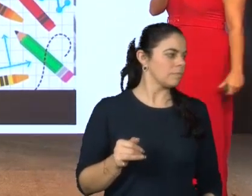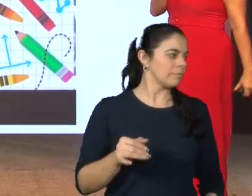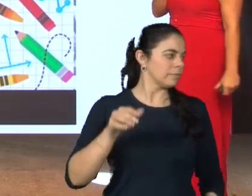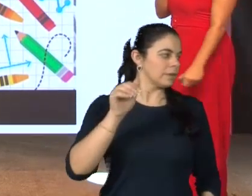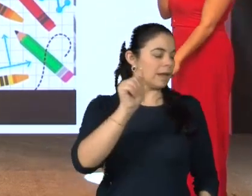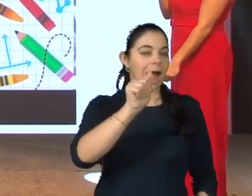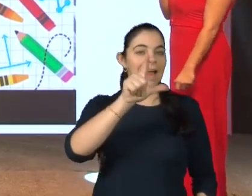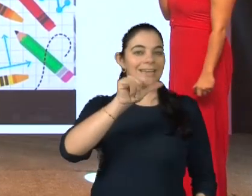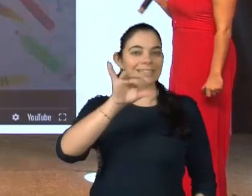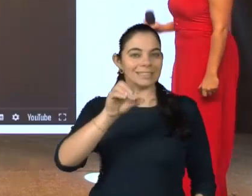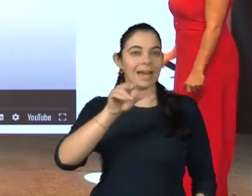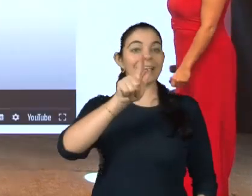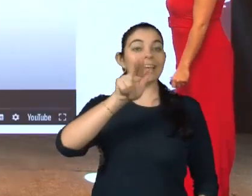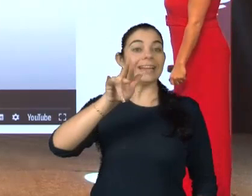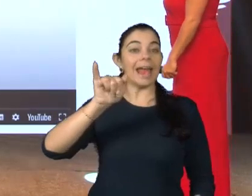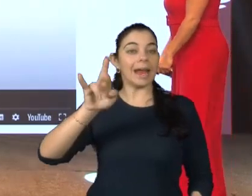Alícia e Guilherme. Pode rodar.